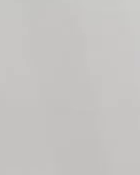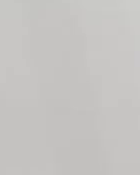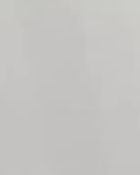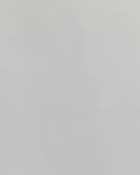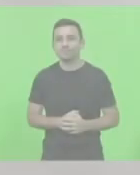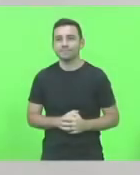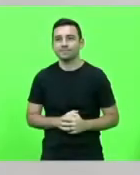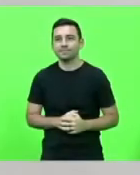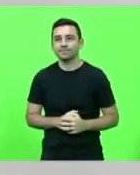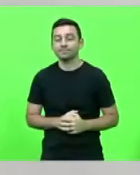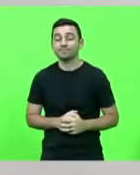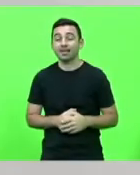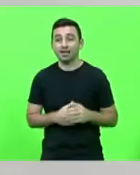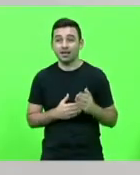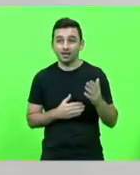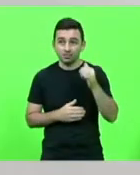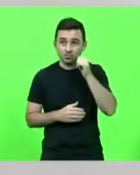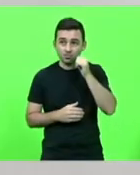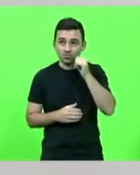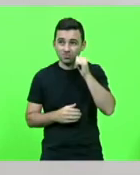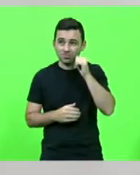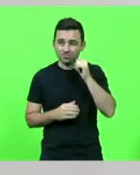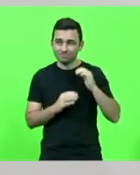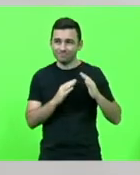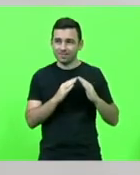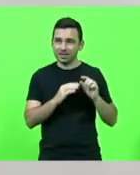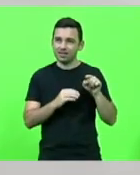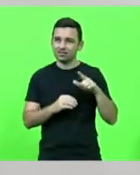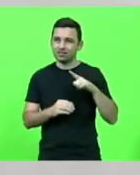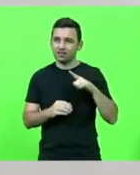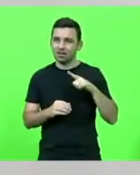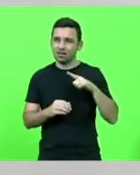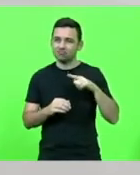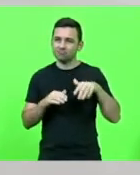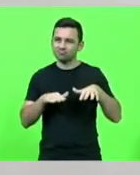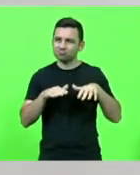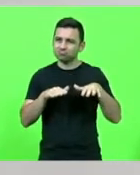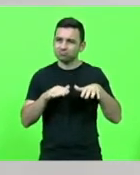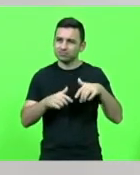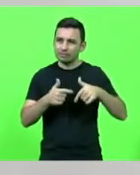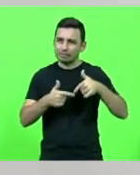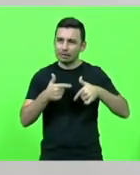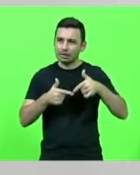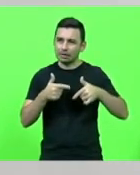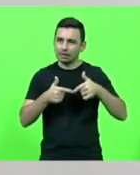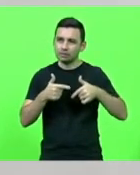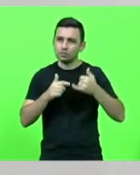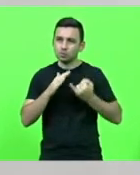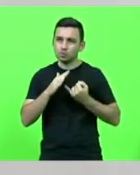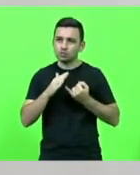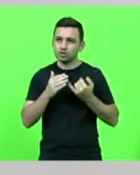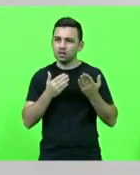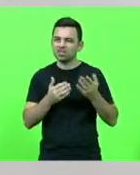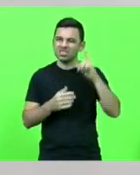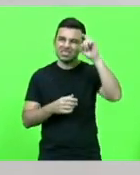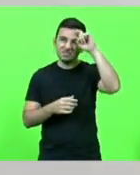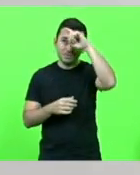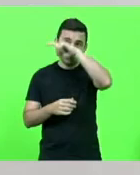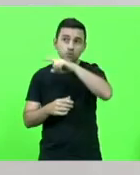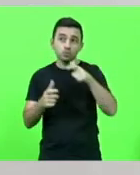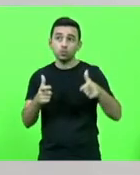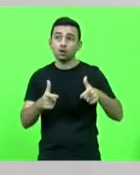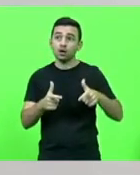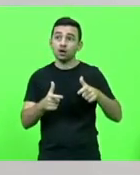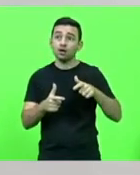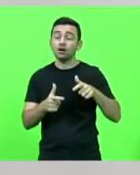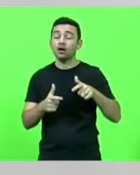essa moradora ela tem uma pequena facção lá em cima no Gaspar Alto num bairro lá de difícil acesso por causa das condições da